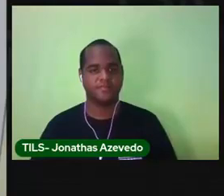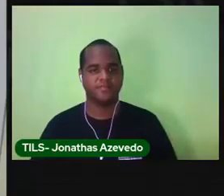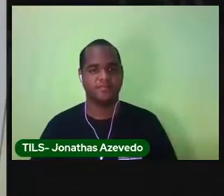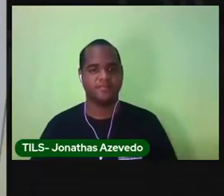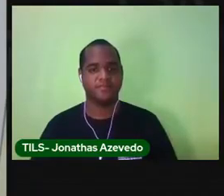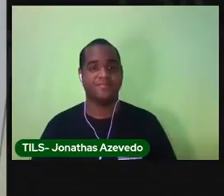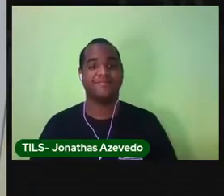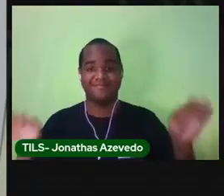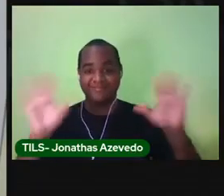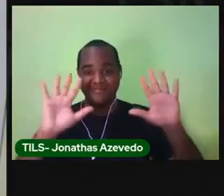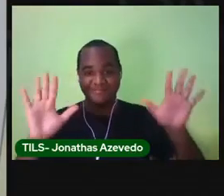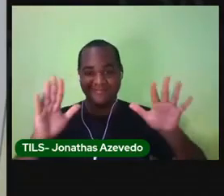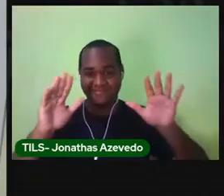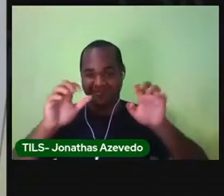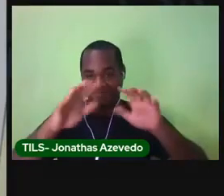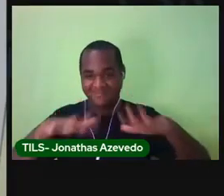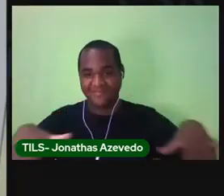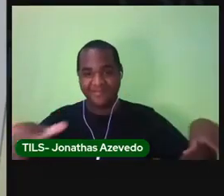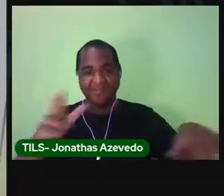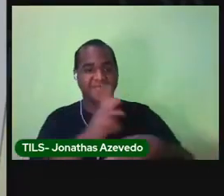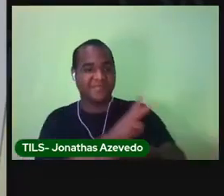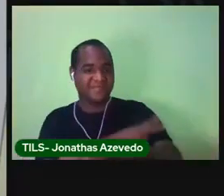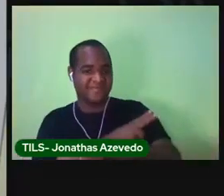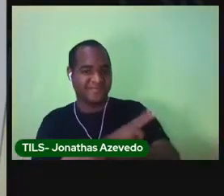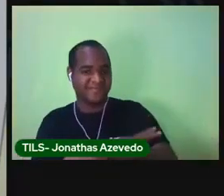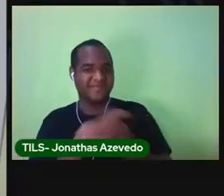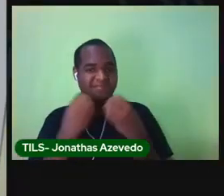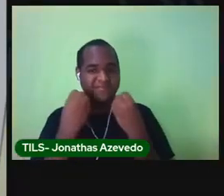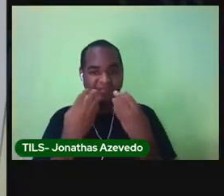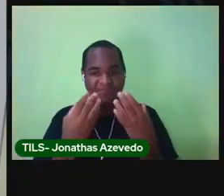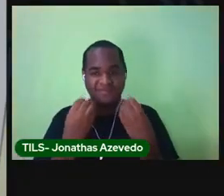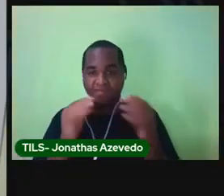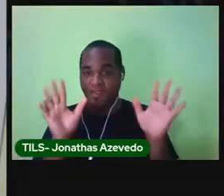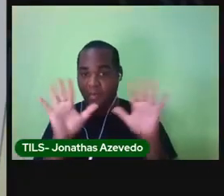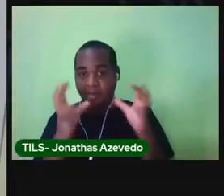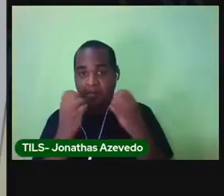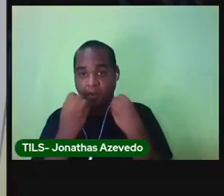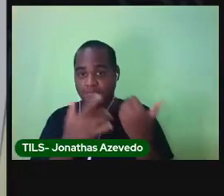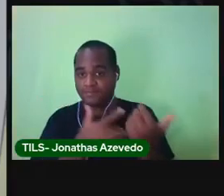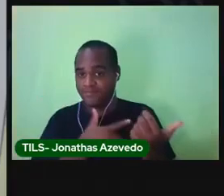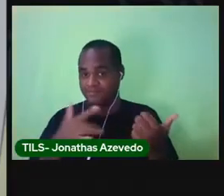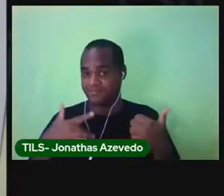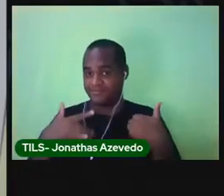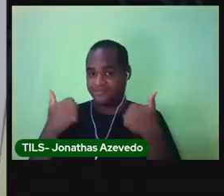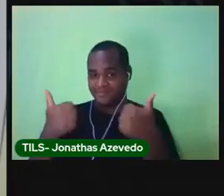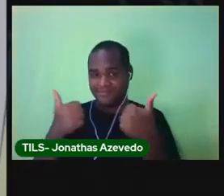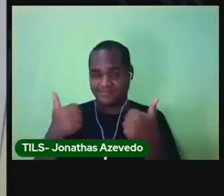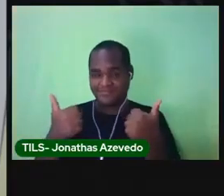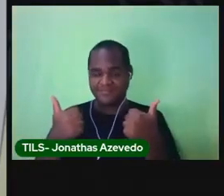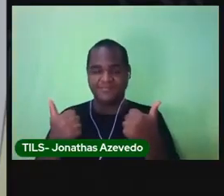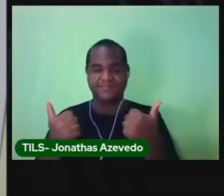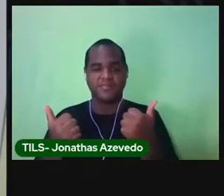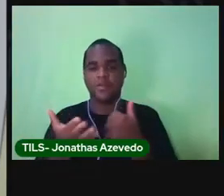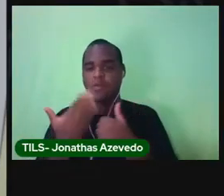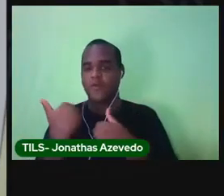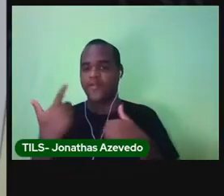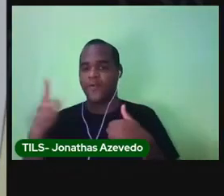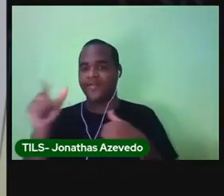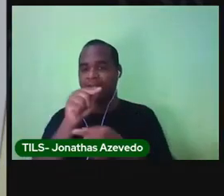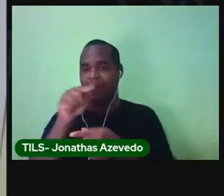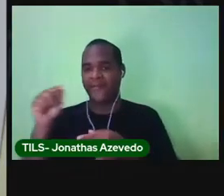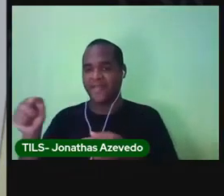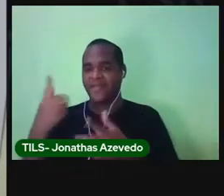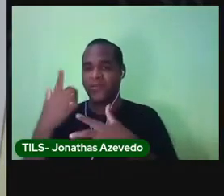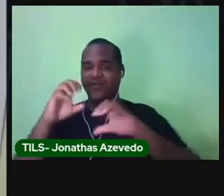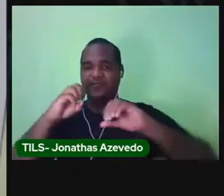Fala, galerinha do segundo ano! E aí, tudo bem com vocês? Prontos para mais uma semana de